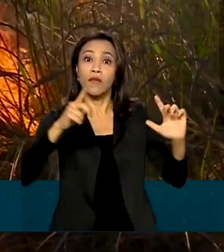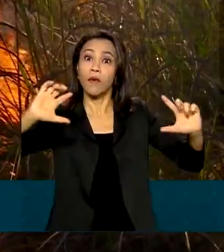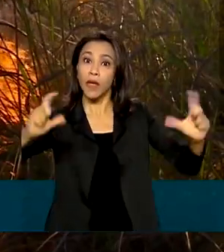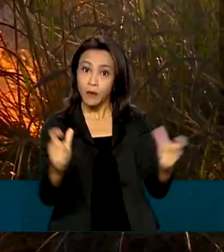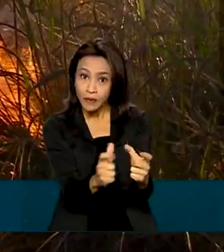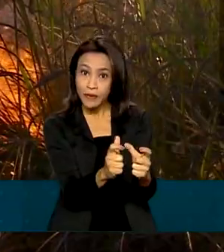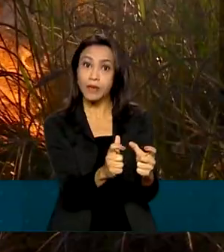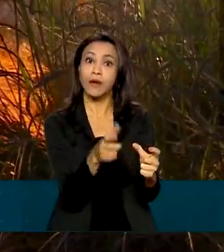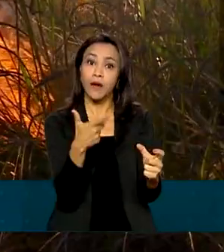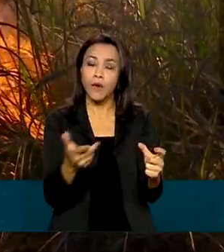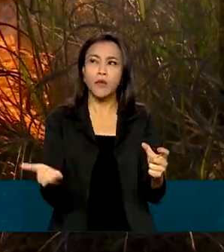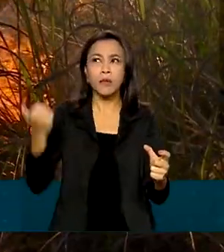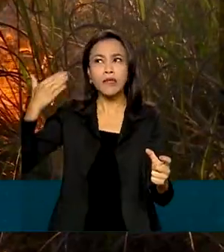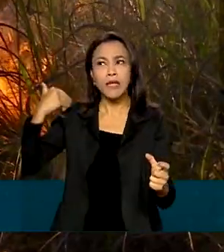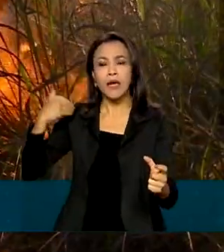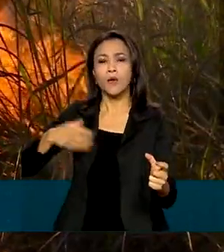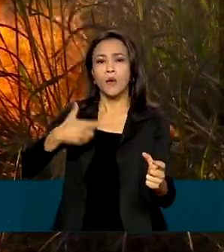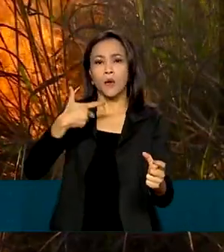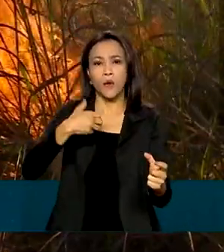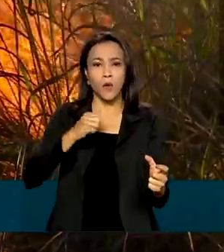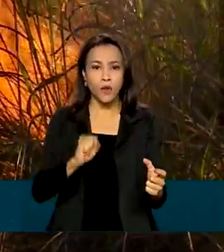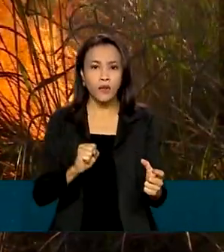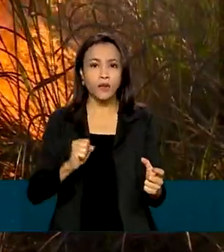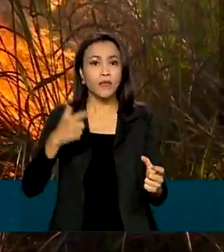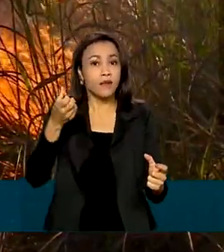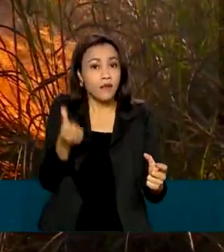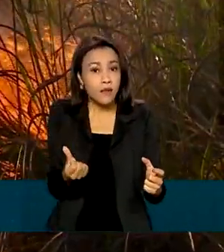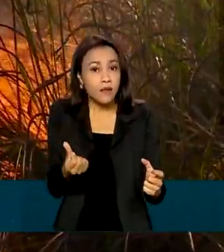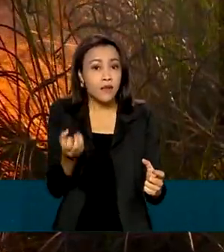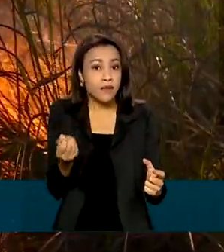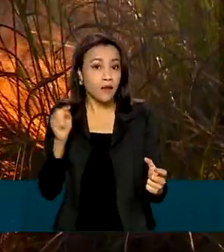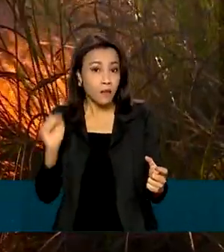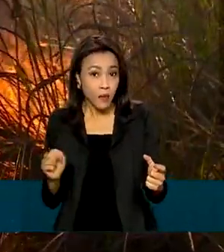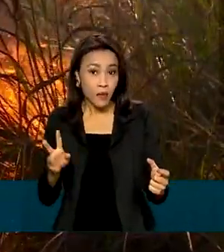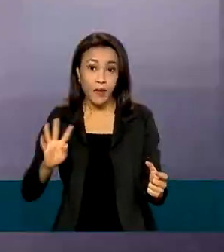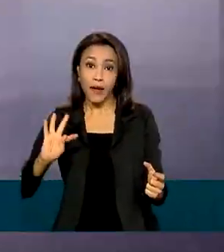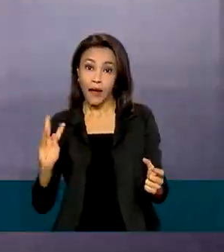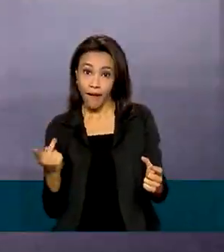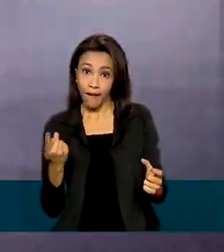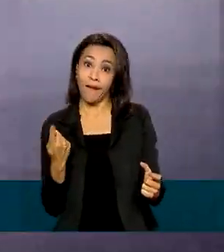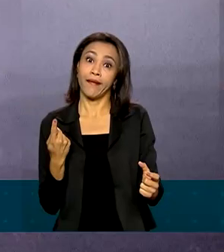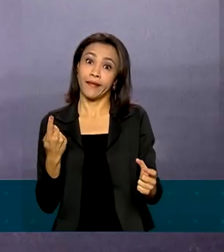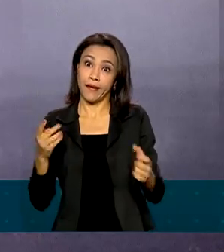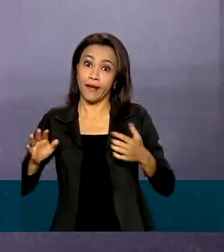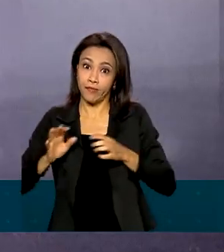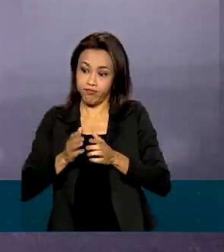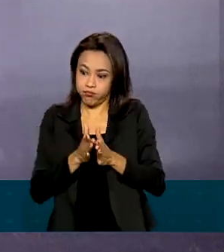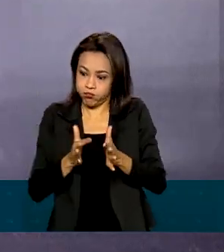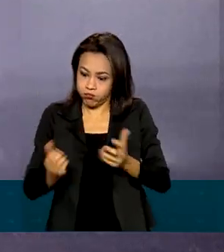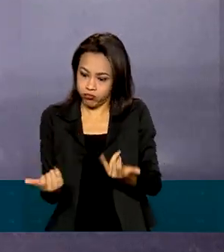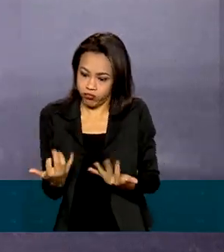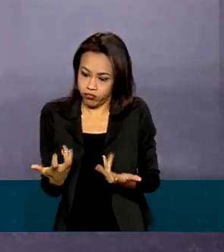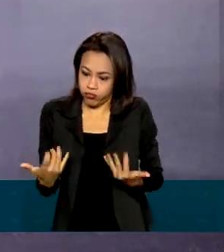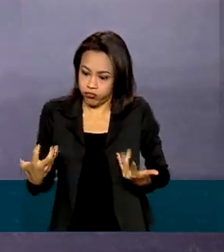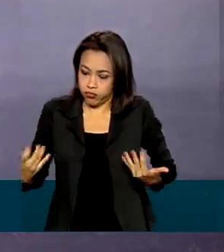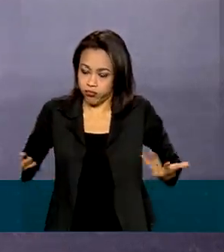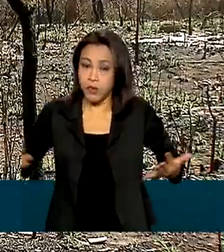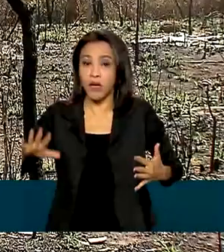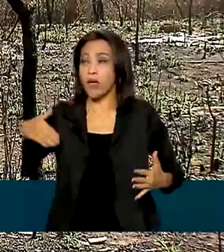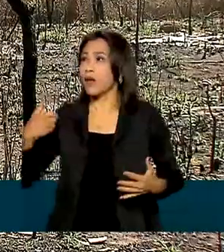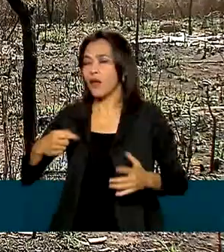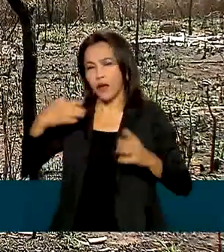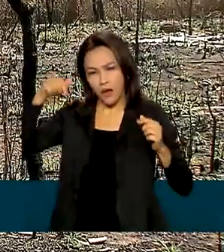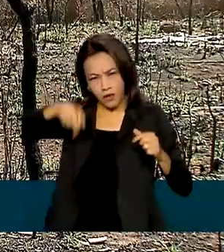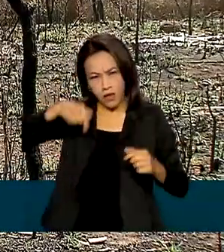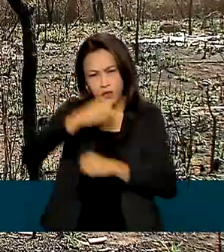No ano passado, foram 860 mil hectares atingidos por incêndios e este ano, de janeiro até agora,